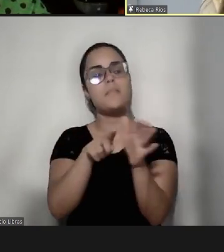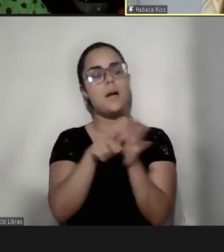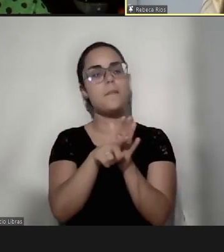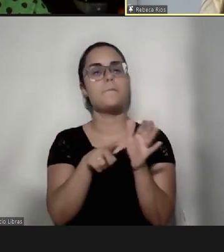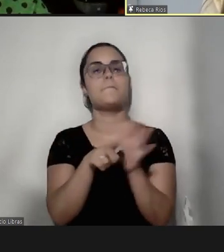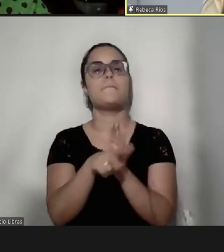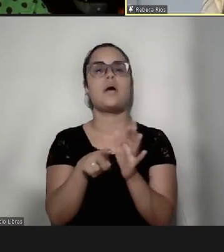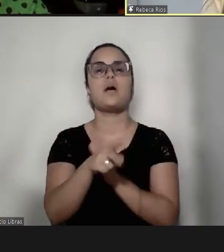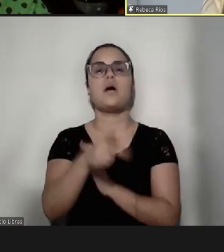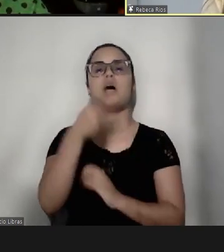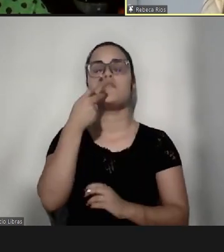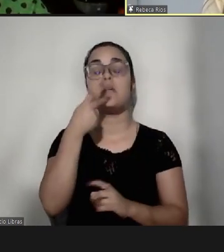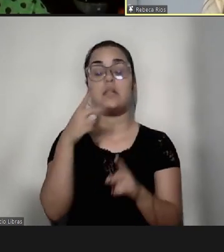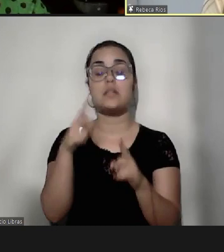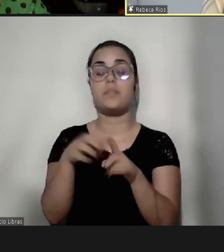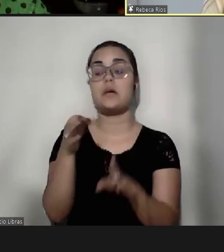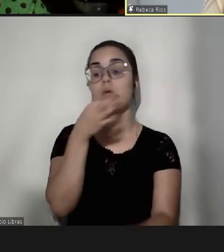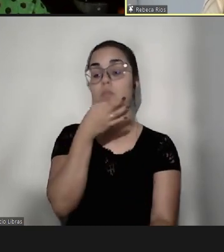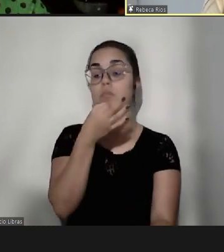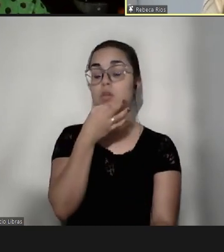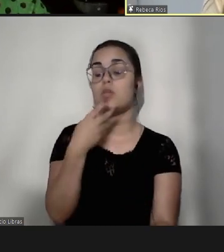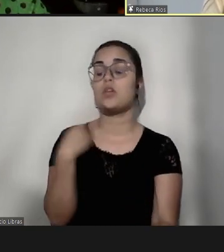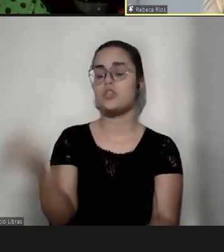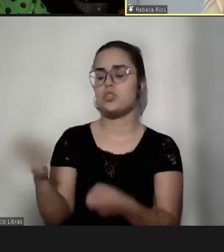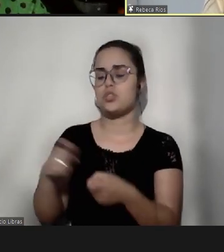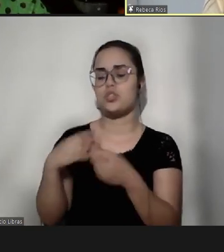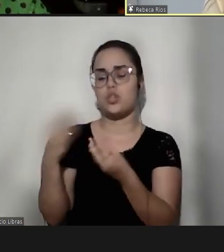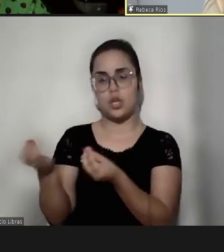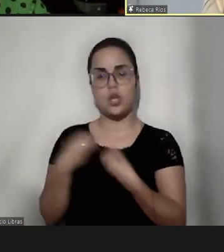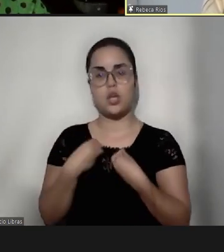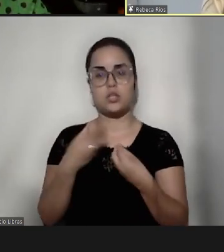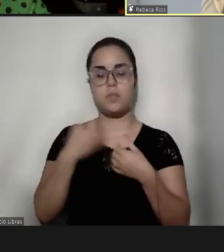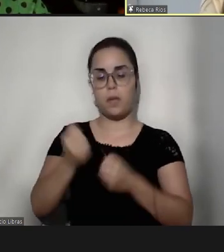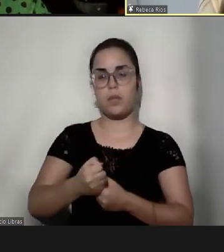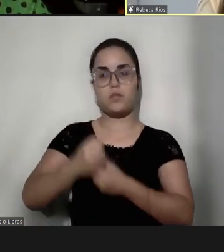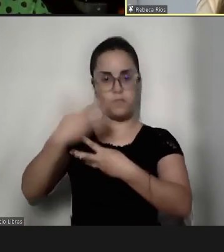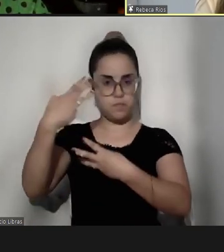também dos comentários que a gente recebeu aqui pelo chat.